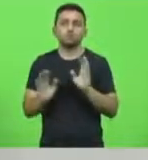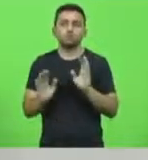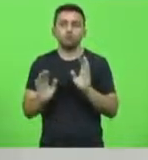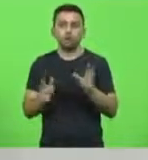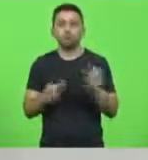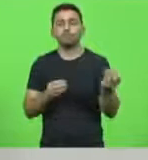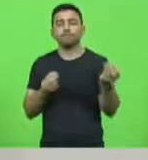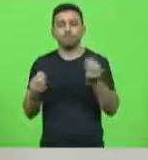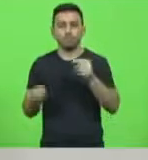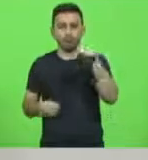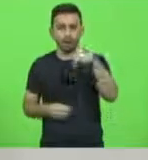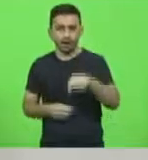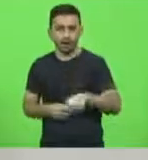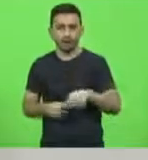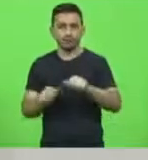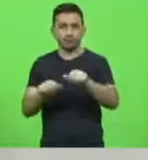plenário.